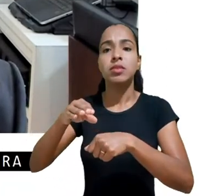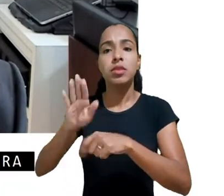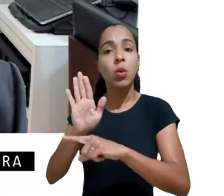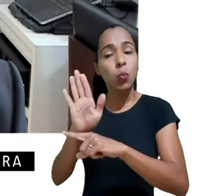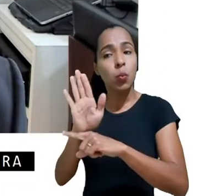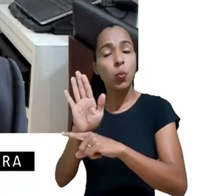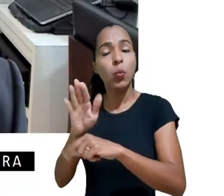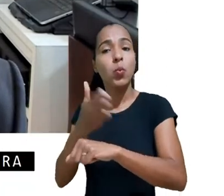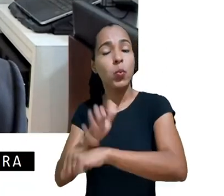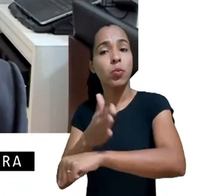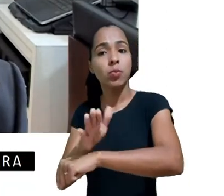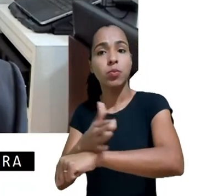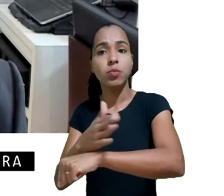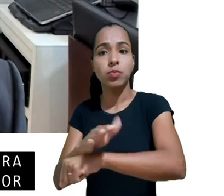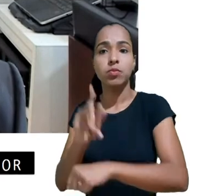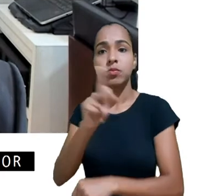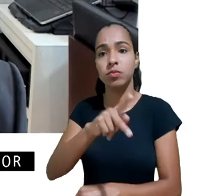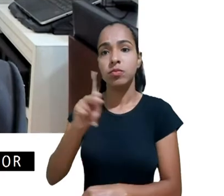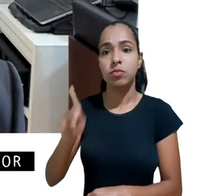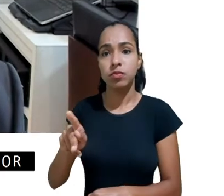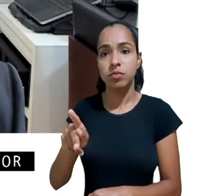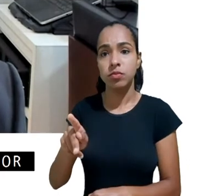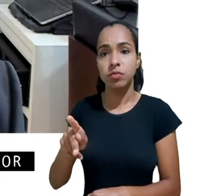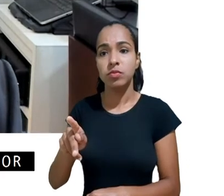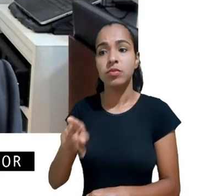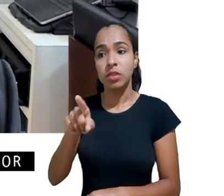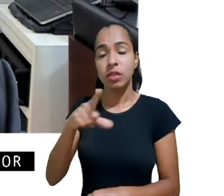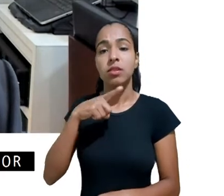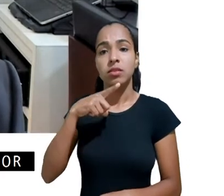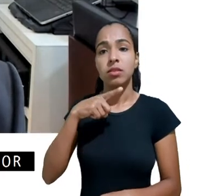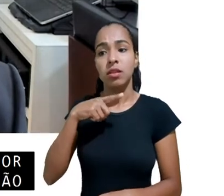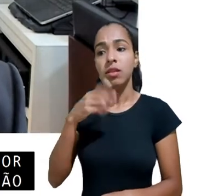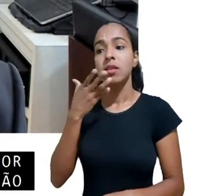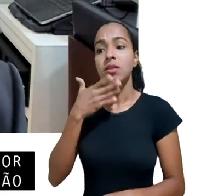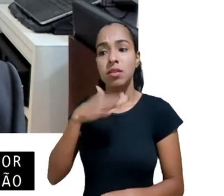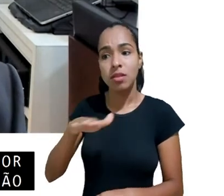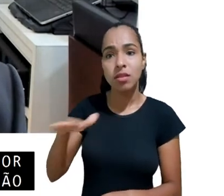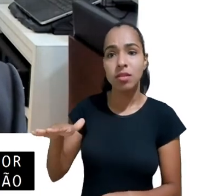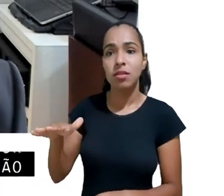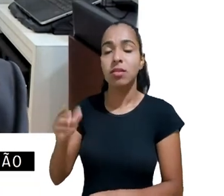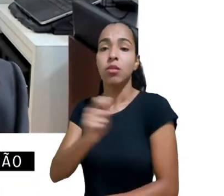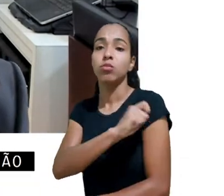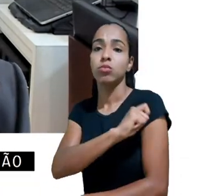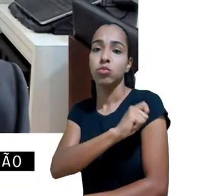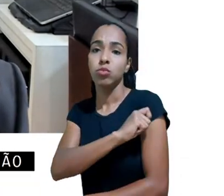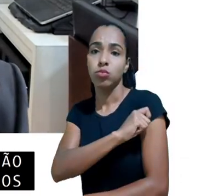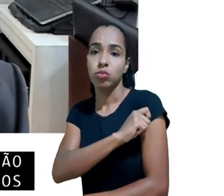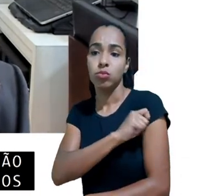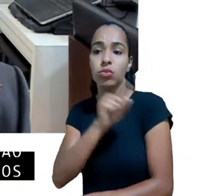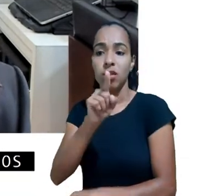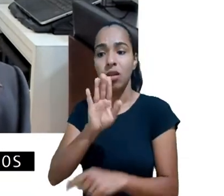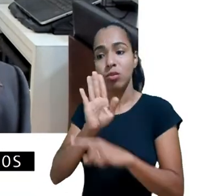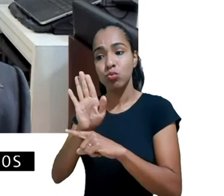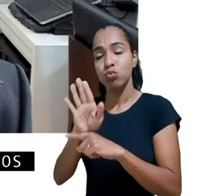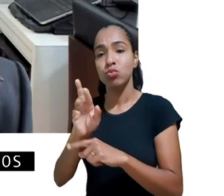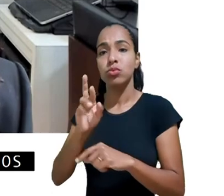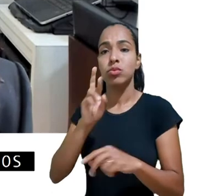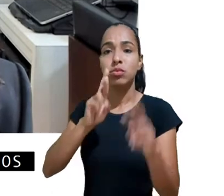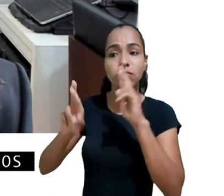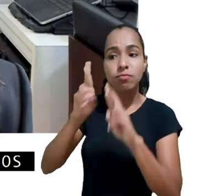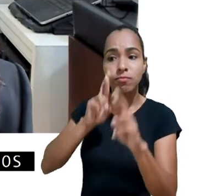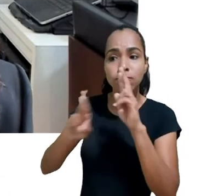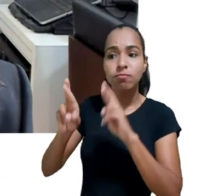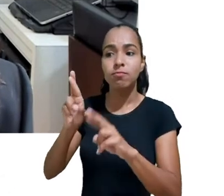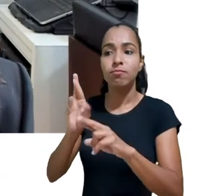são acessados diretamente por alunos para responder dúvidas sobre essas questões e esclarecer então também